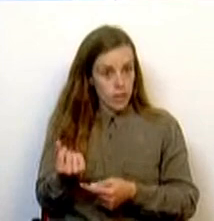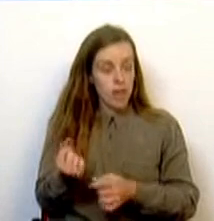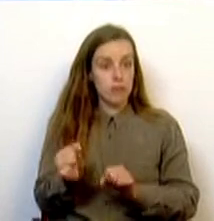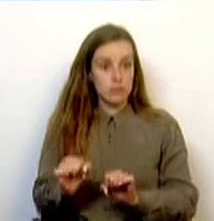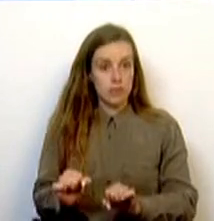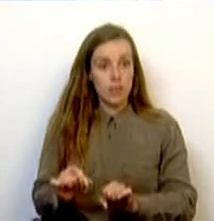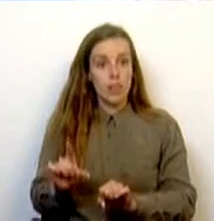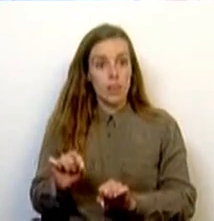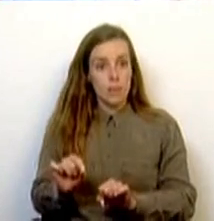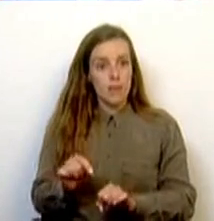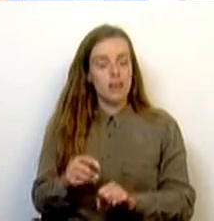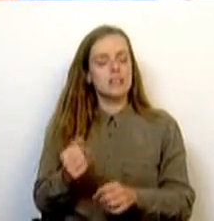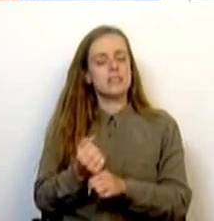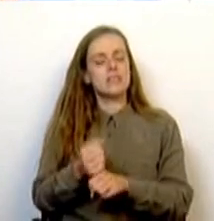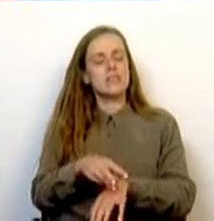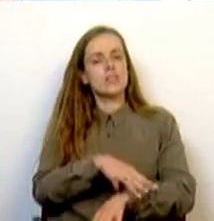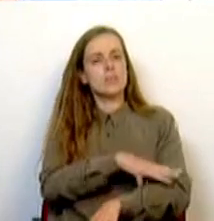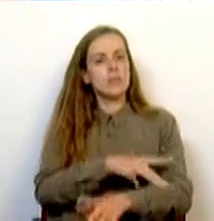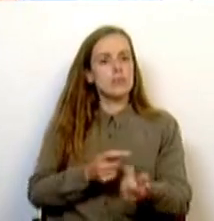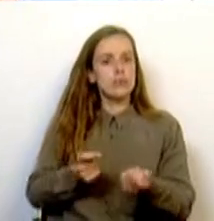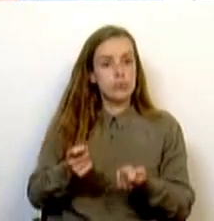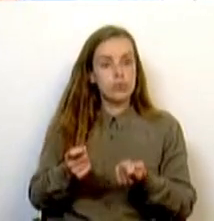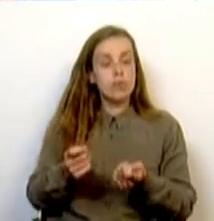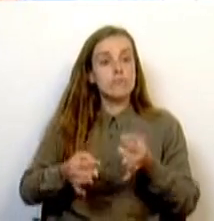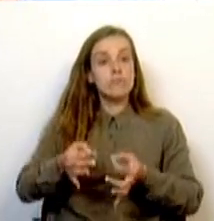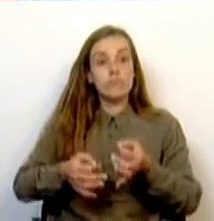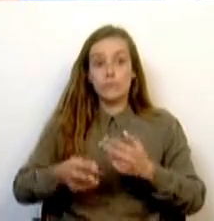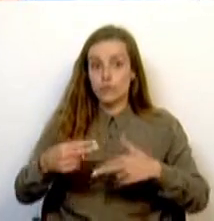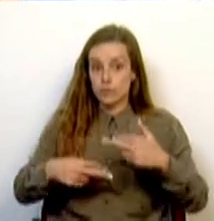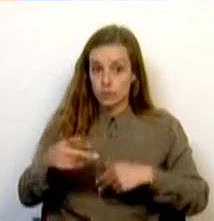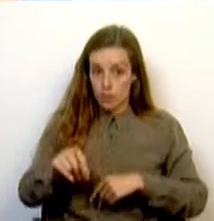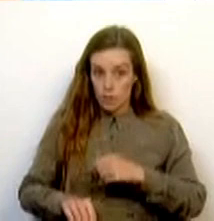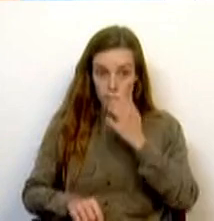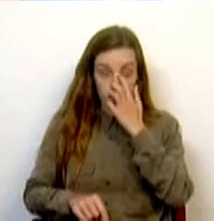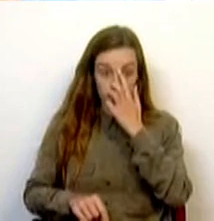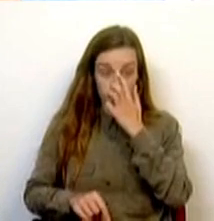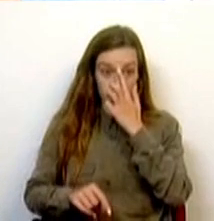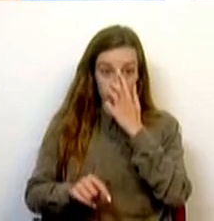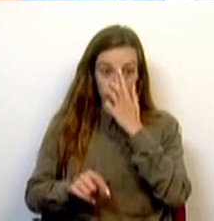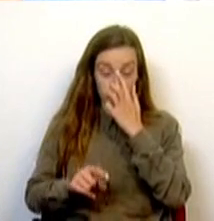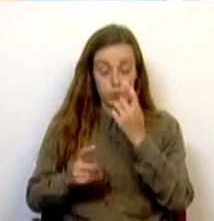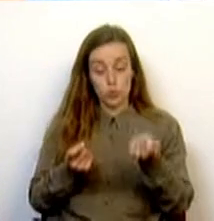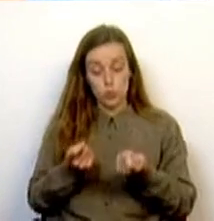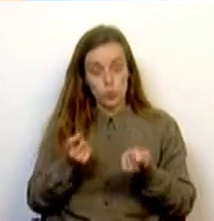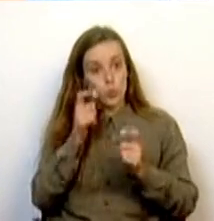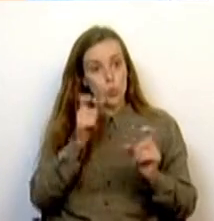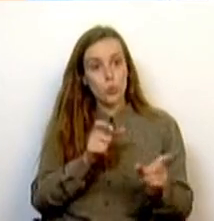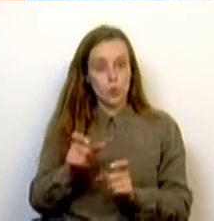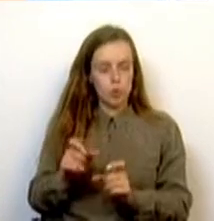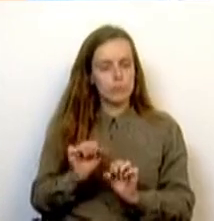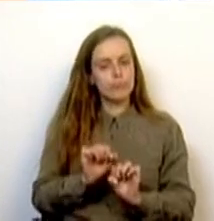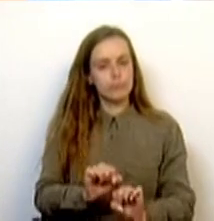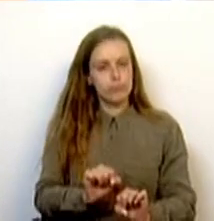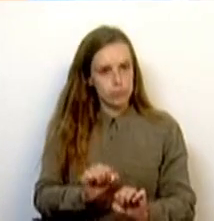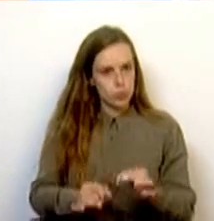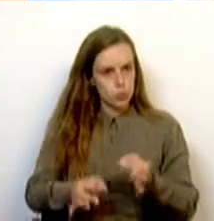Administrativos e Fiscais, permitindo uma jurisdição, uma regulação própria da jurisdição e